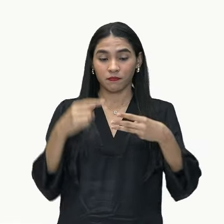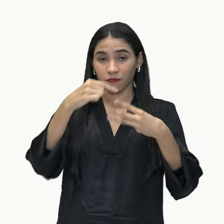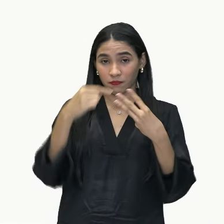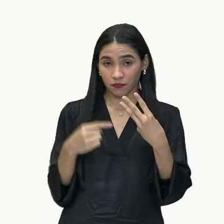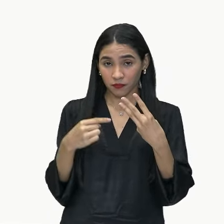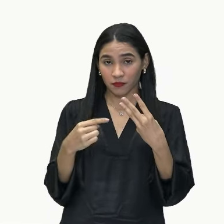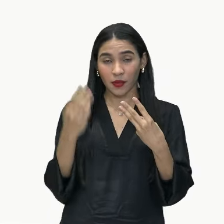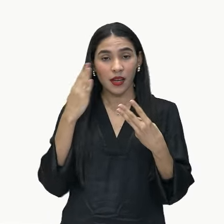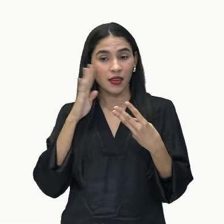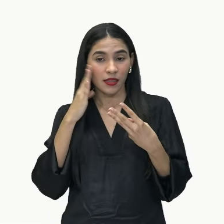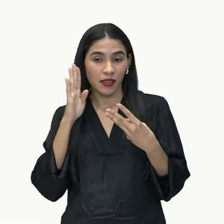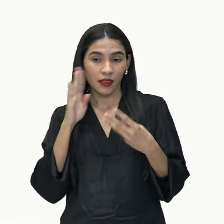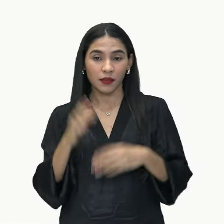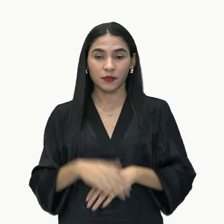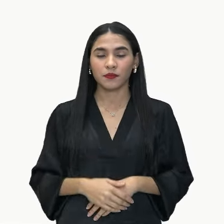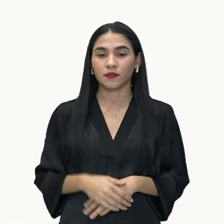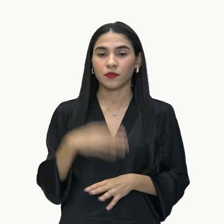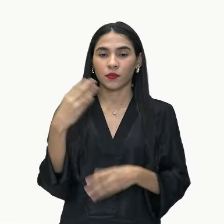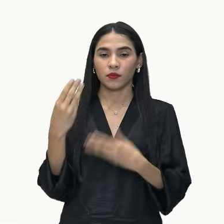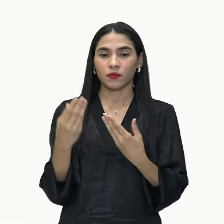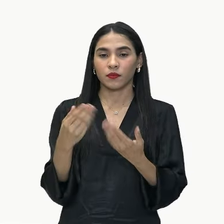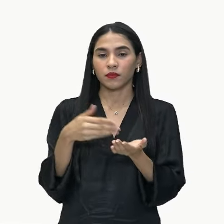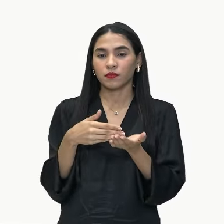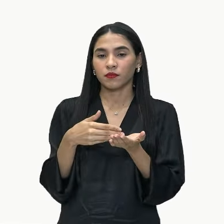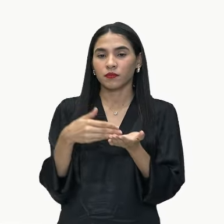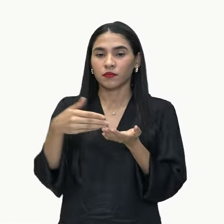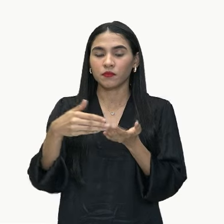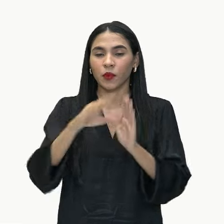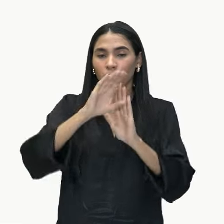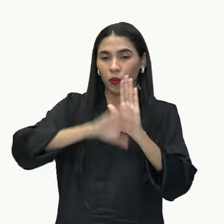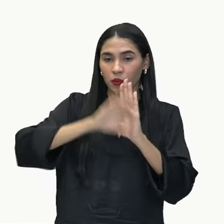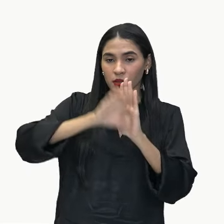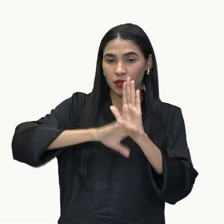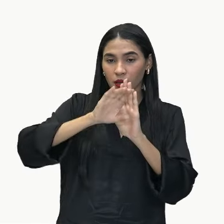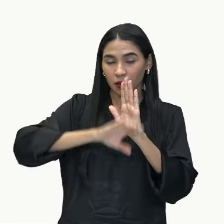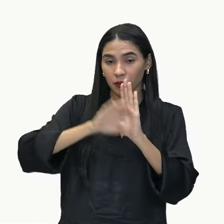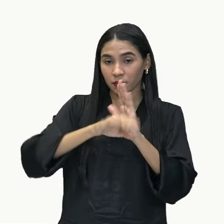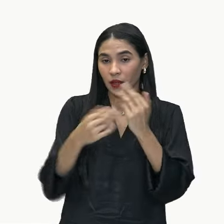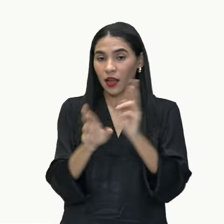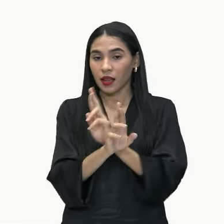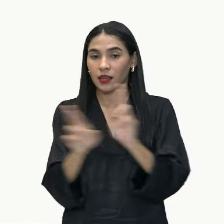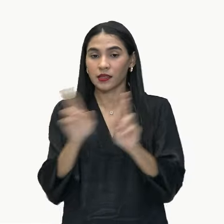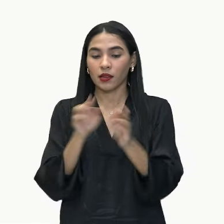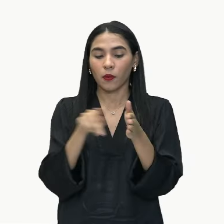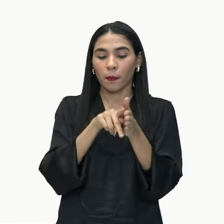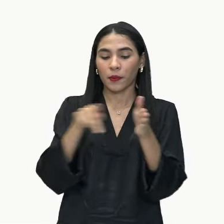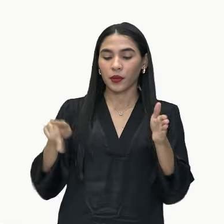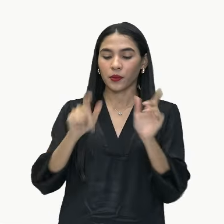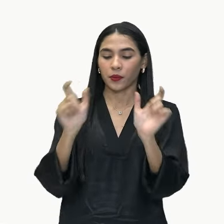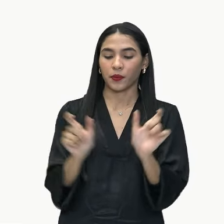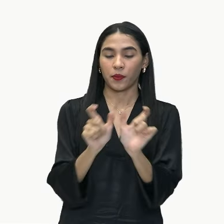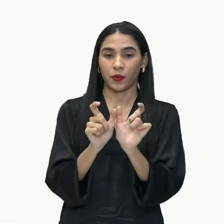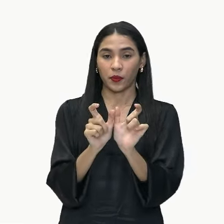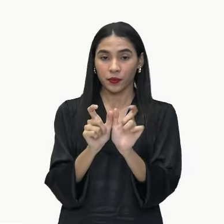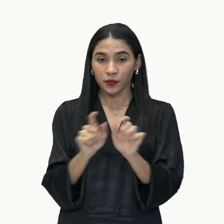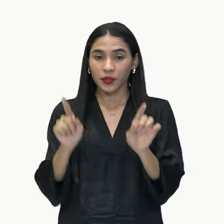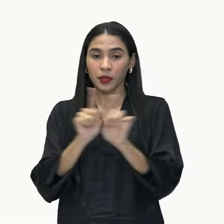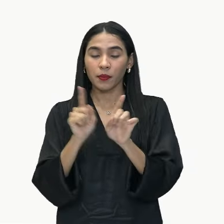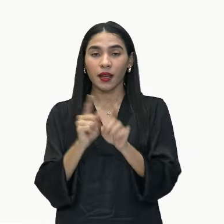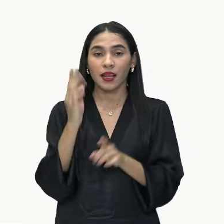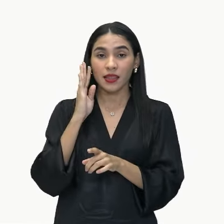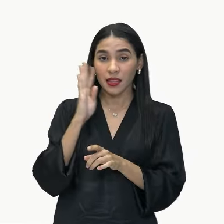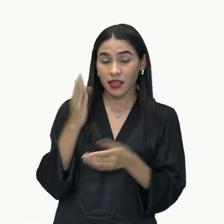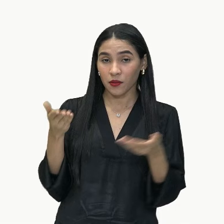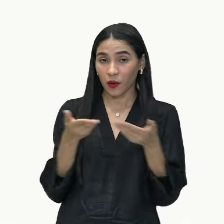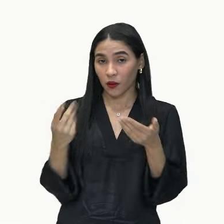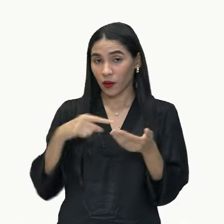entendermos onde é que nós estamos aí conceitualmente em relação ao estudo do período composto e entendendo que agora